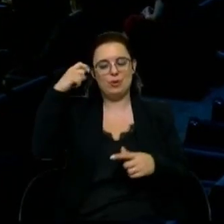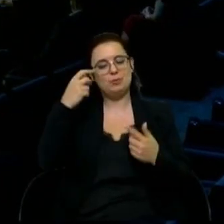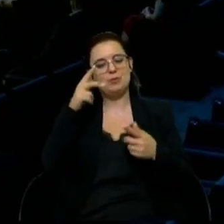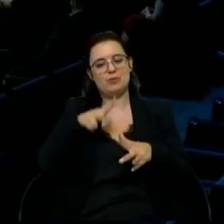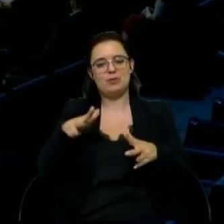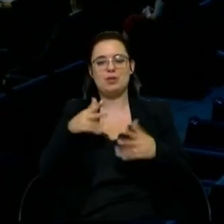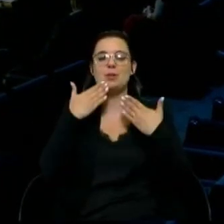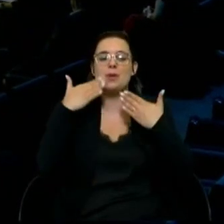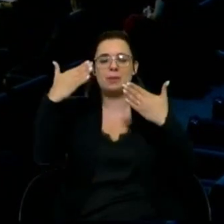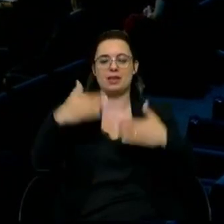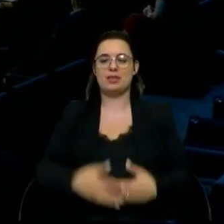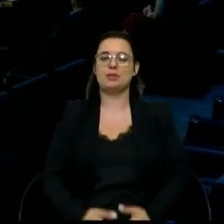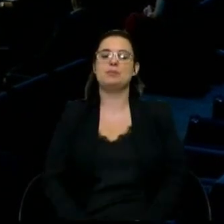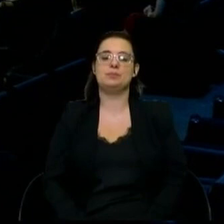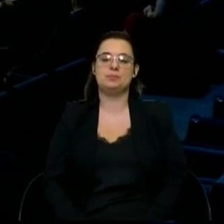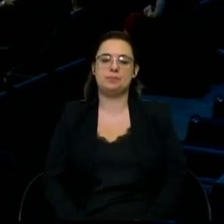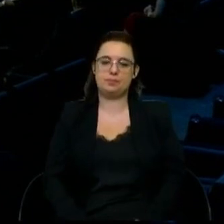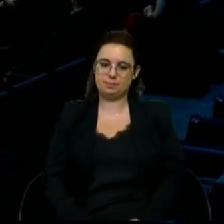testemunho. Obrigado.